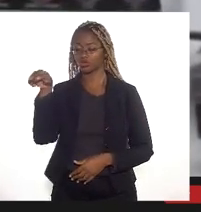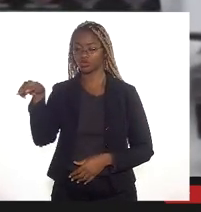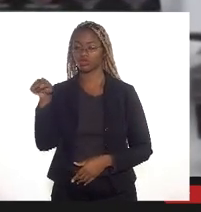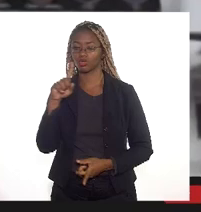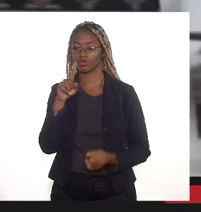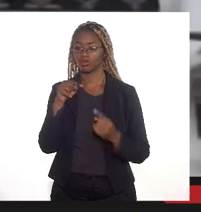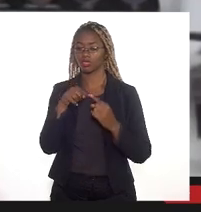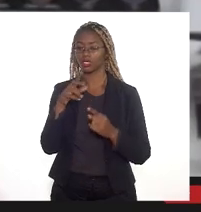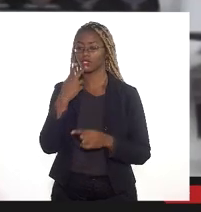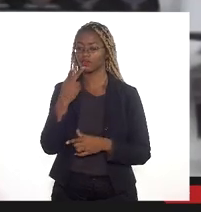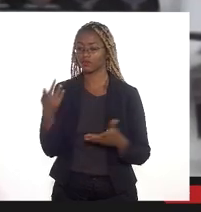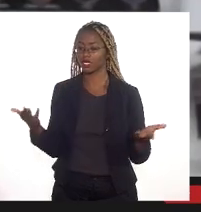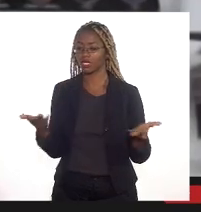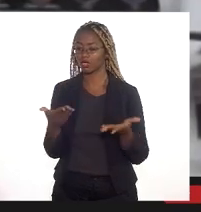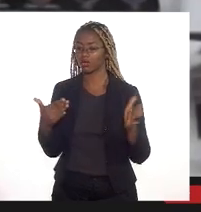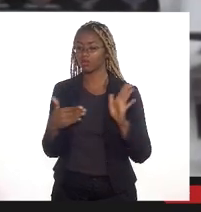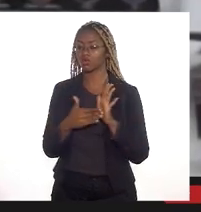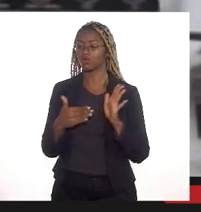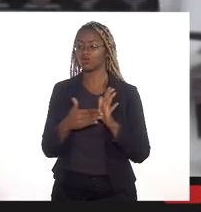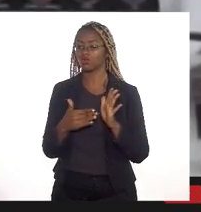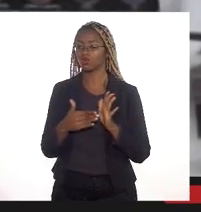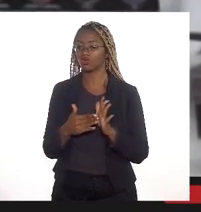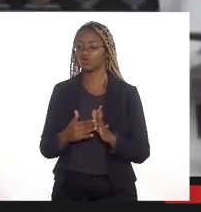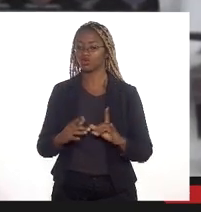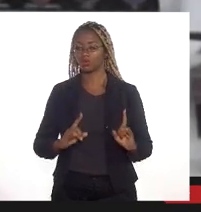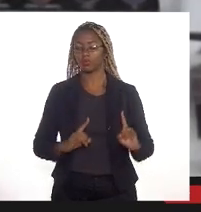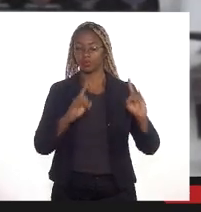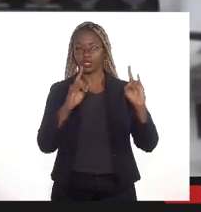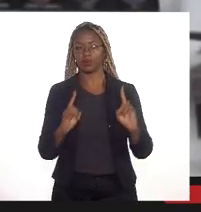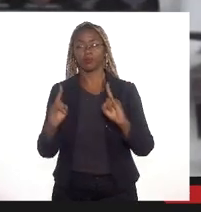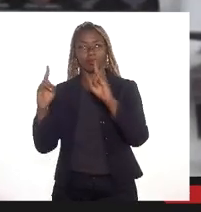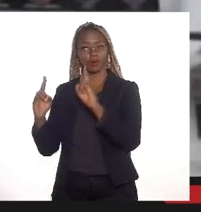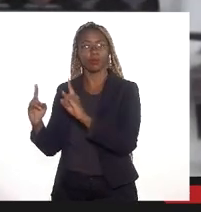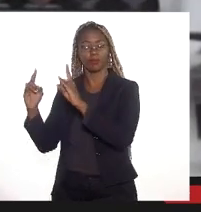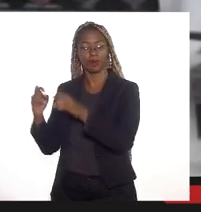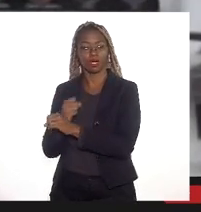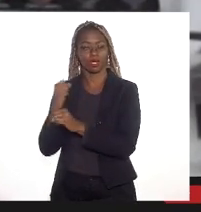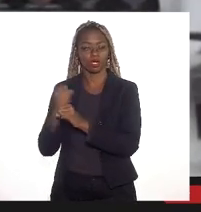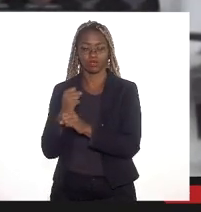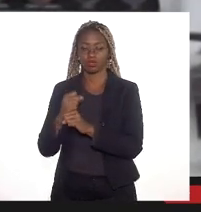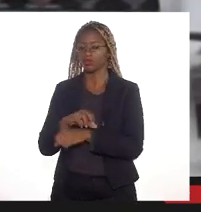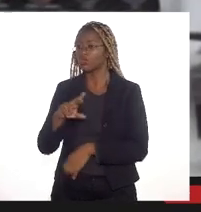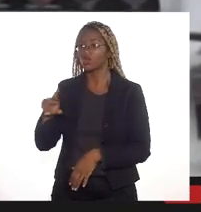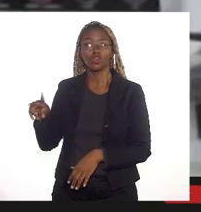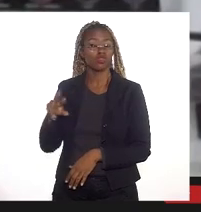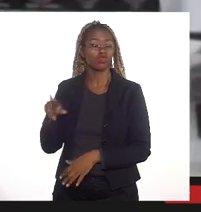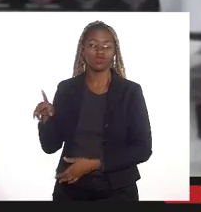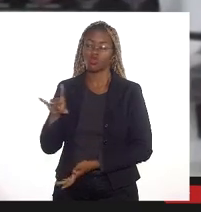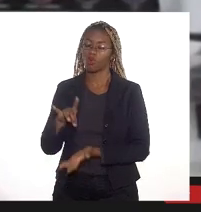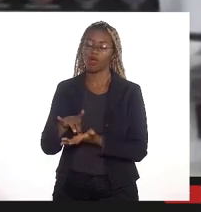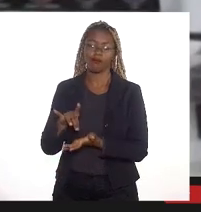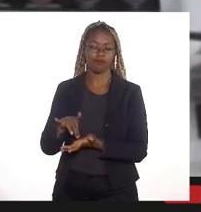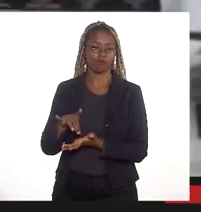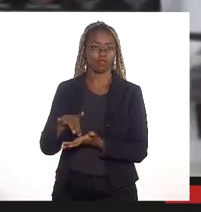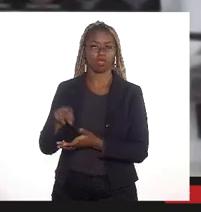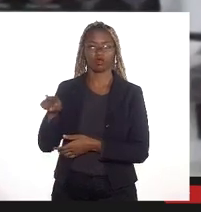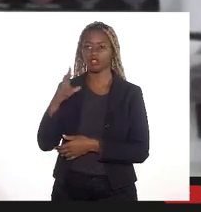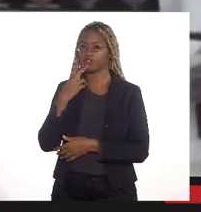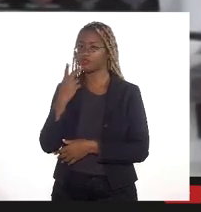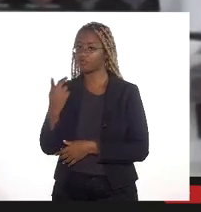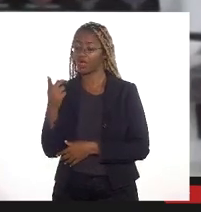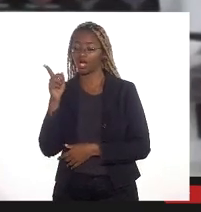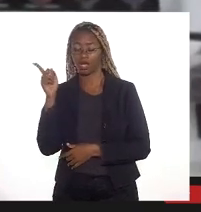relação a fala dele agora por última sobre os empreendimentos correlatos não é verdadeiro quando ele afirma